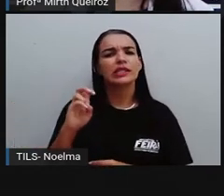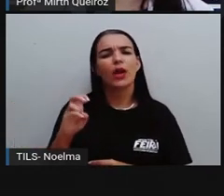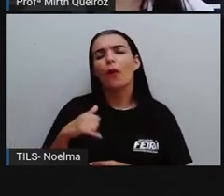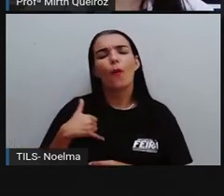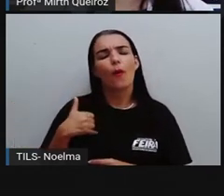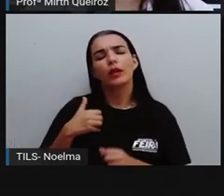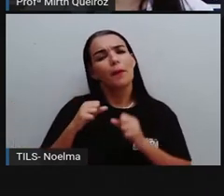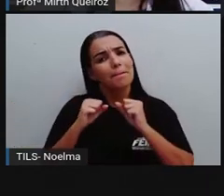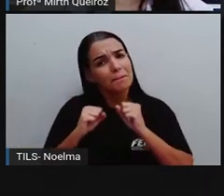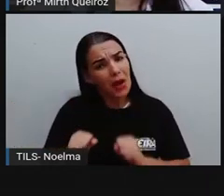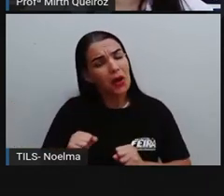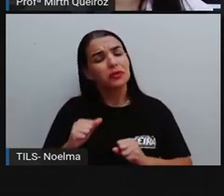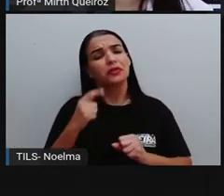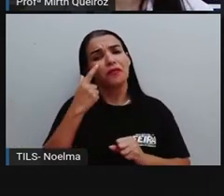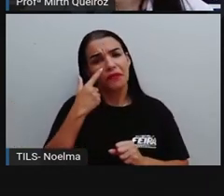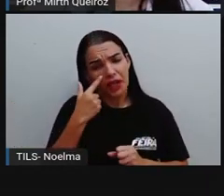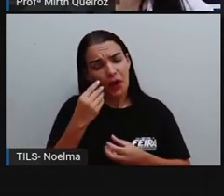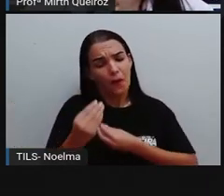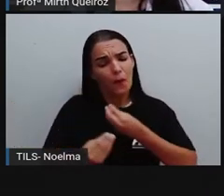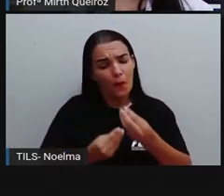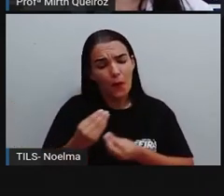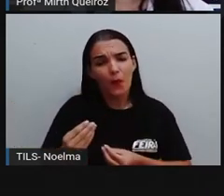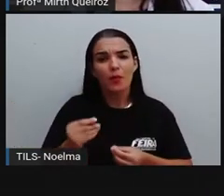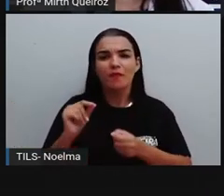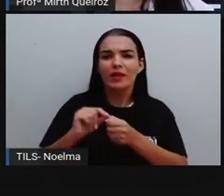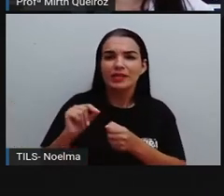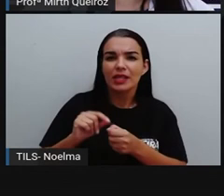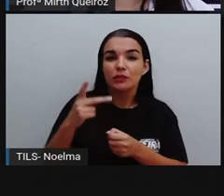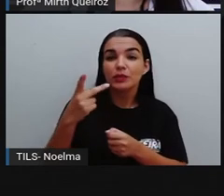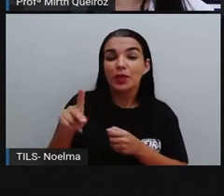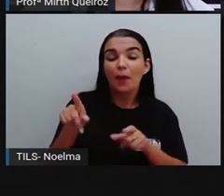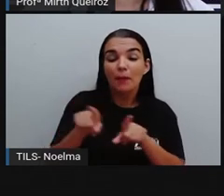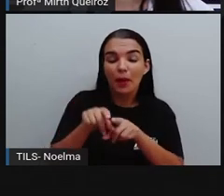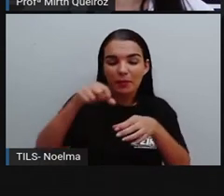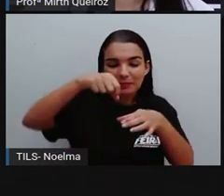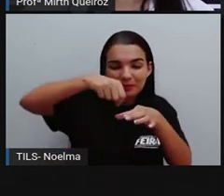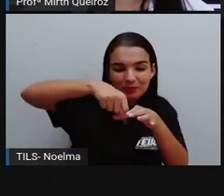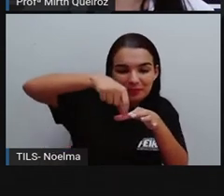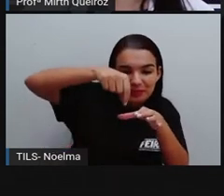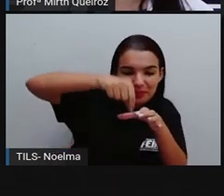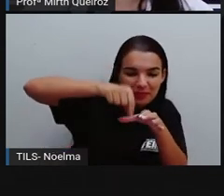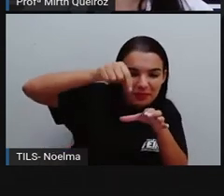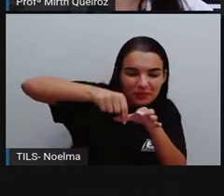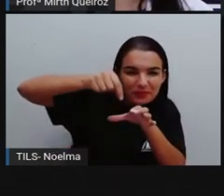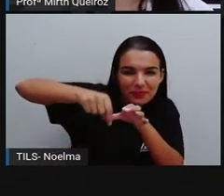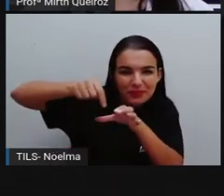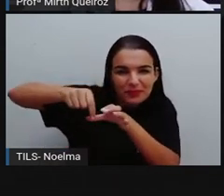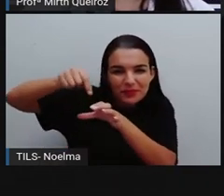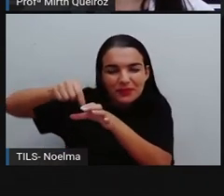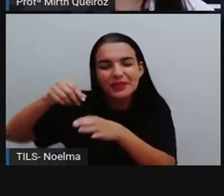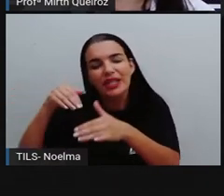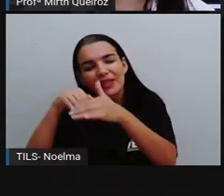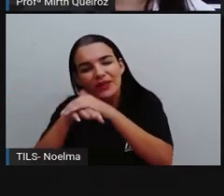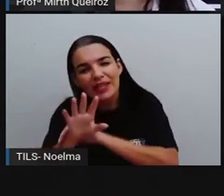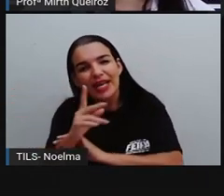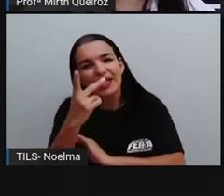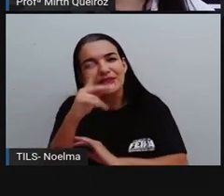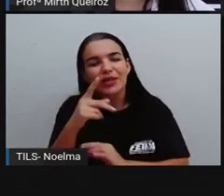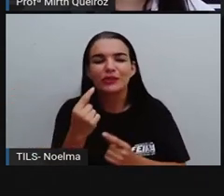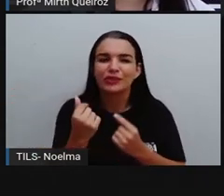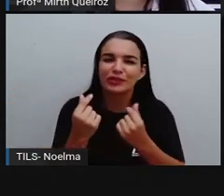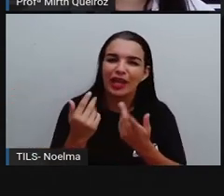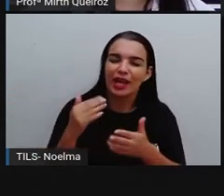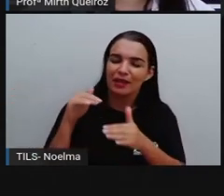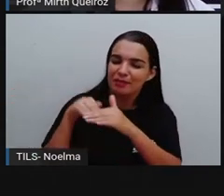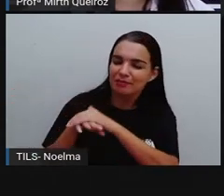essa parte da educação financeira, que é quando vocês têm o seu cofrinho e já vai colocando ali dentro do cofrinho a sua mesada